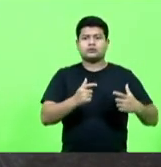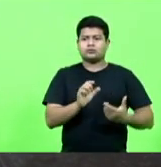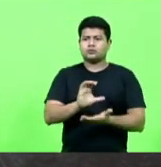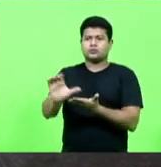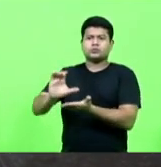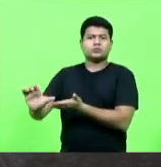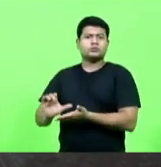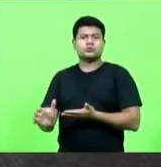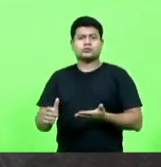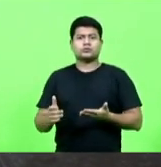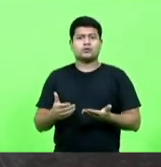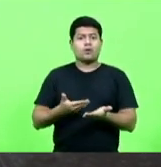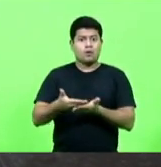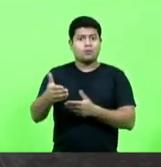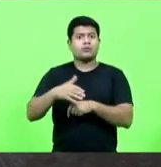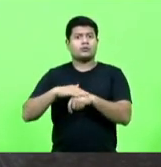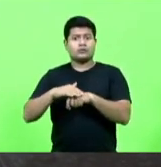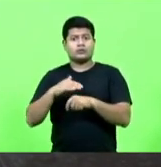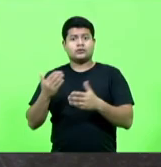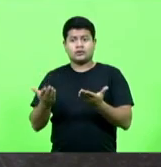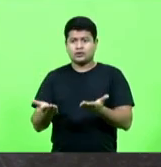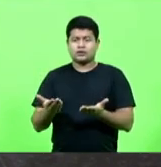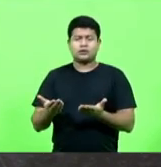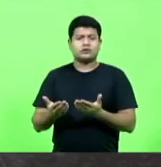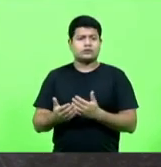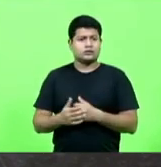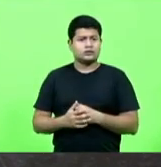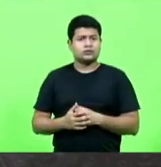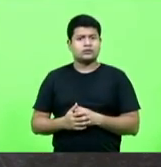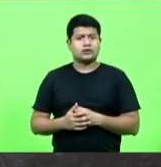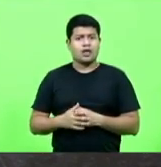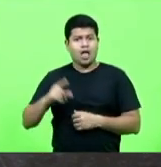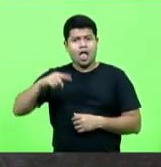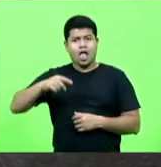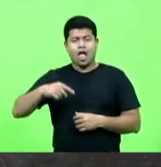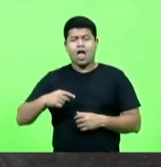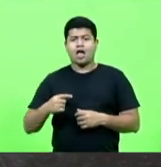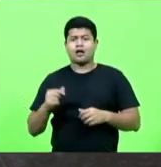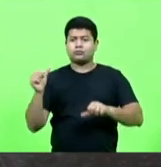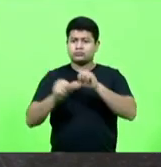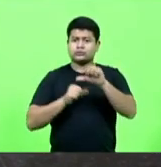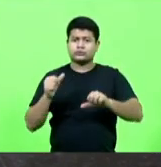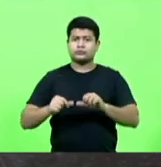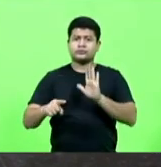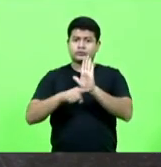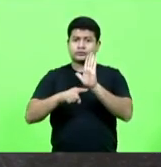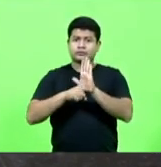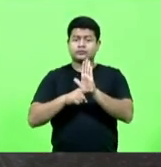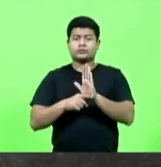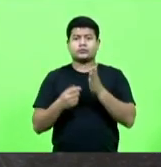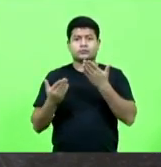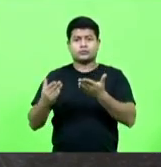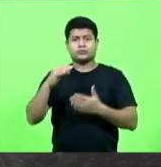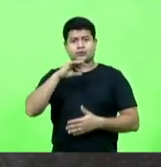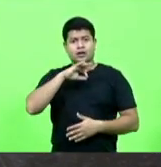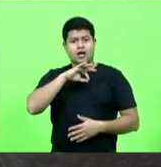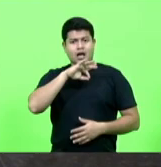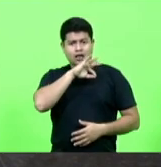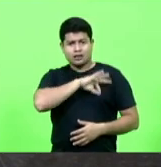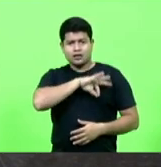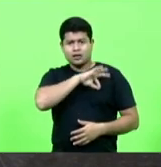Começa a conversar por aquilo que já está comprometido, que é o reajuste, o déficit inflacionário no salário dos militares estaduais.